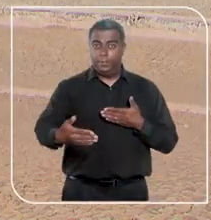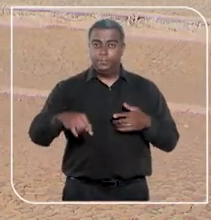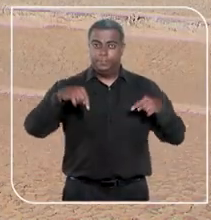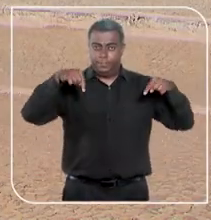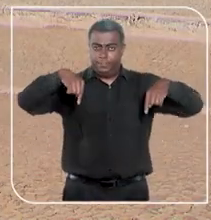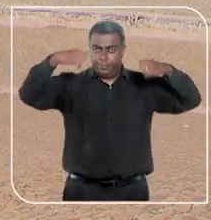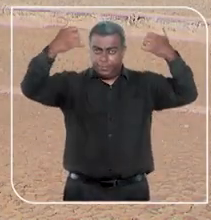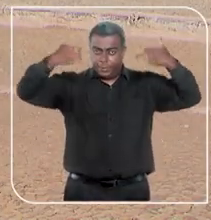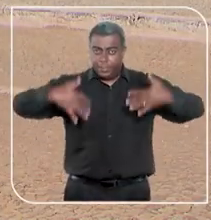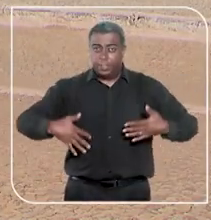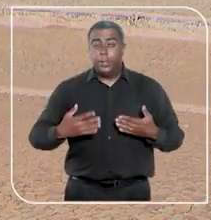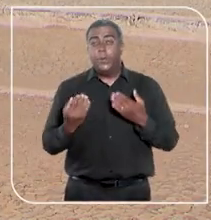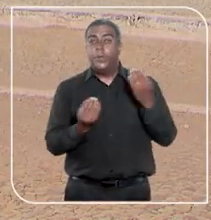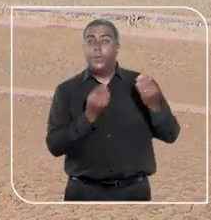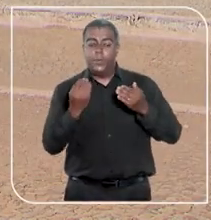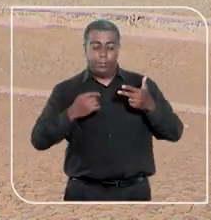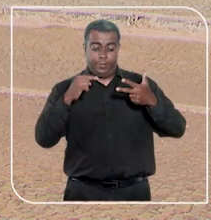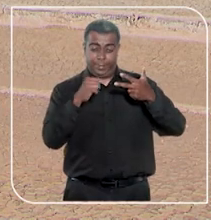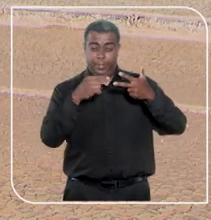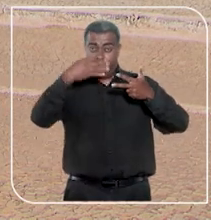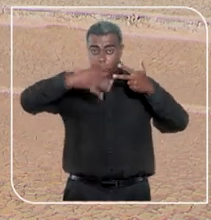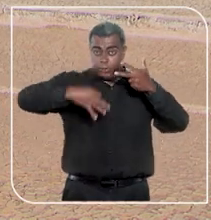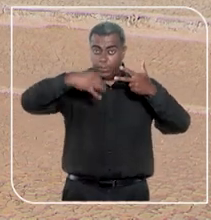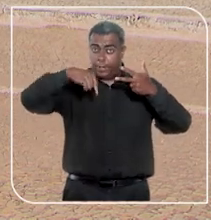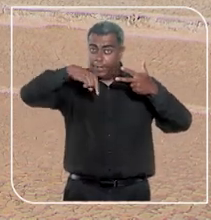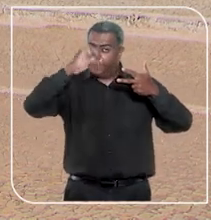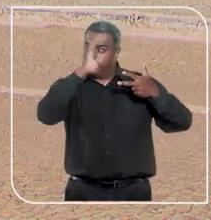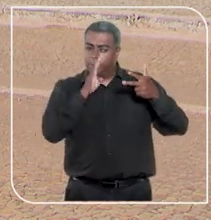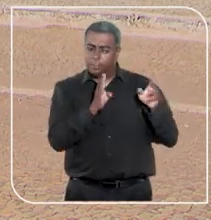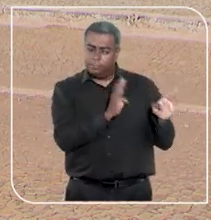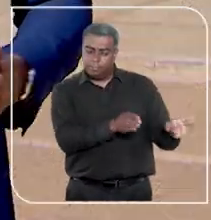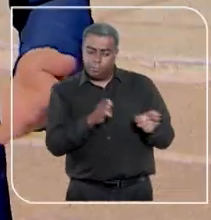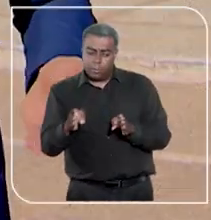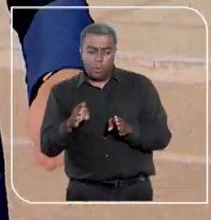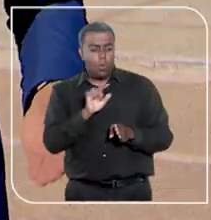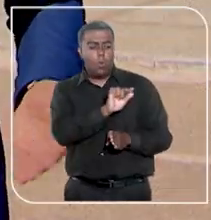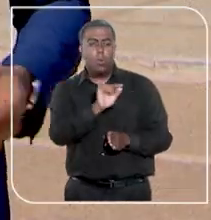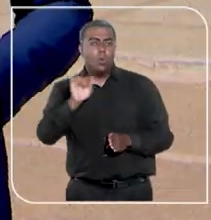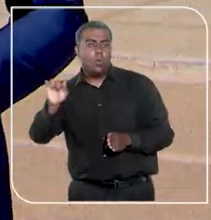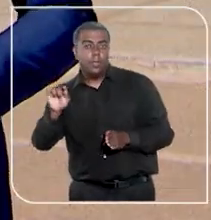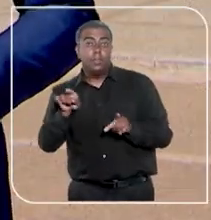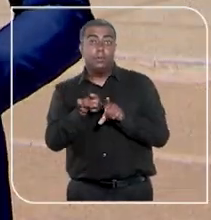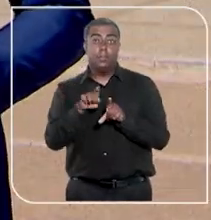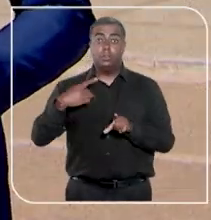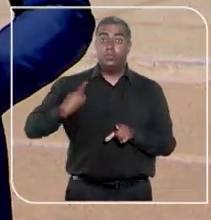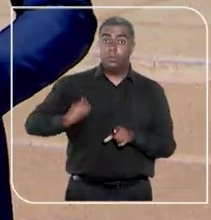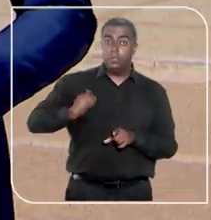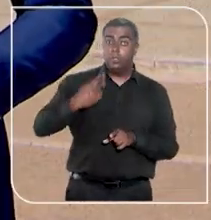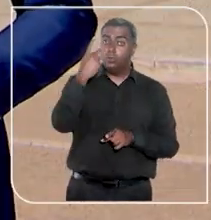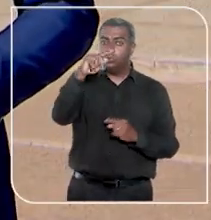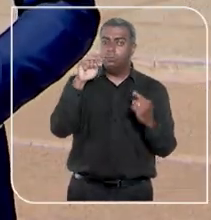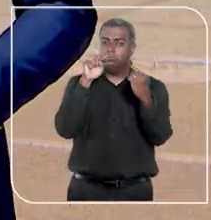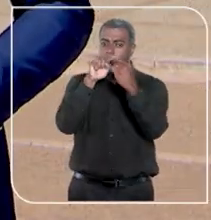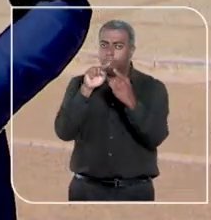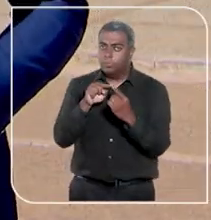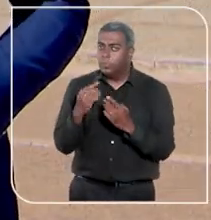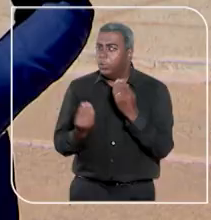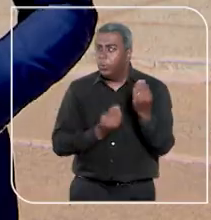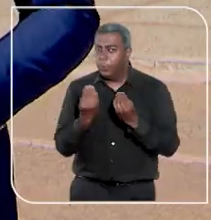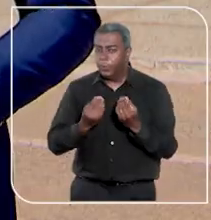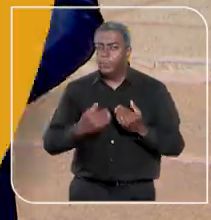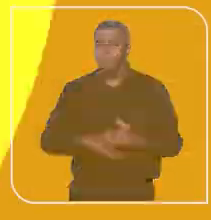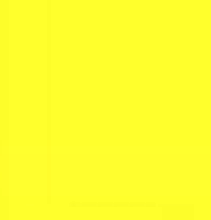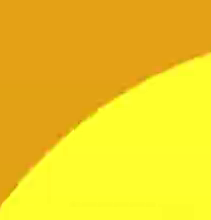de reportagens, a gente te explica como o Poder Judiciário brasileiro está organizado, quais as funções essenciais ao seu funcionamento e como ele